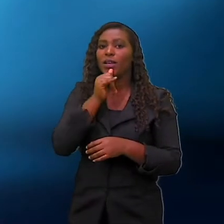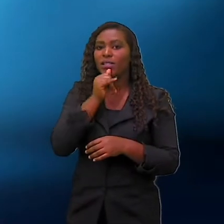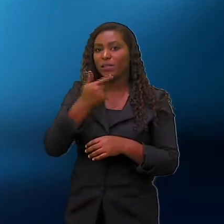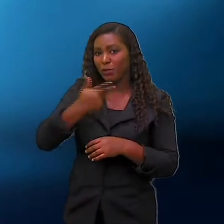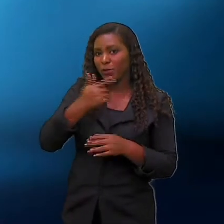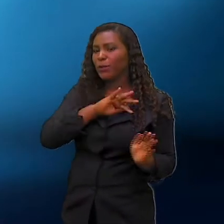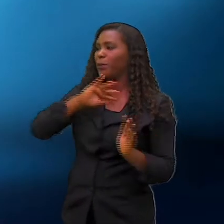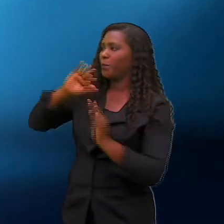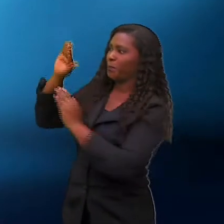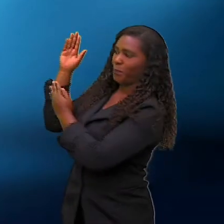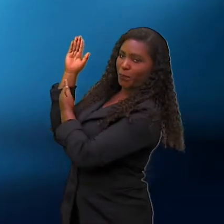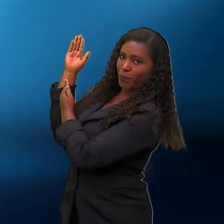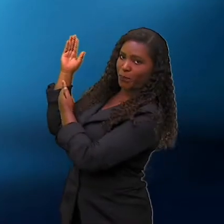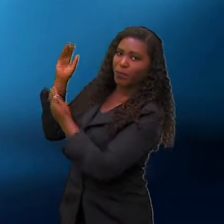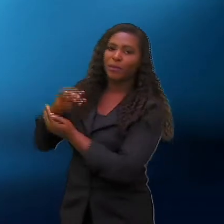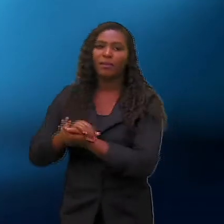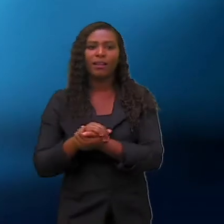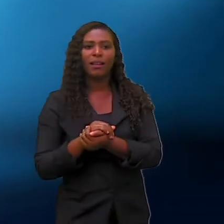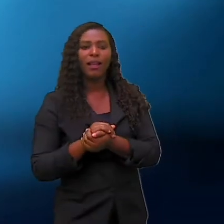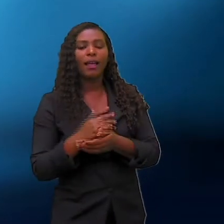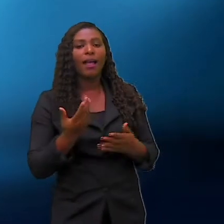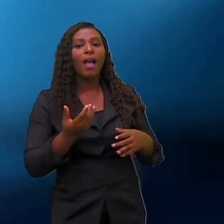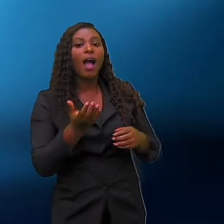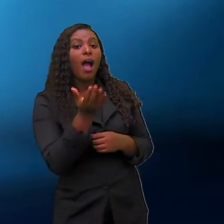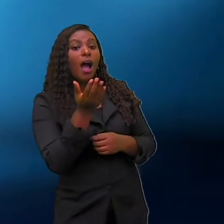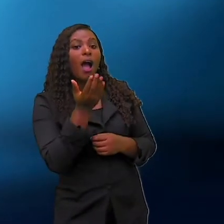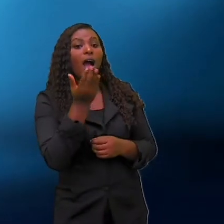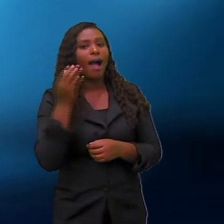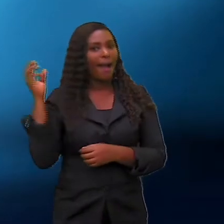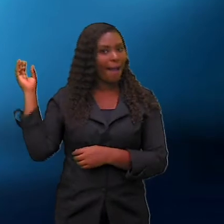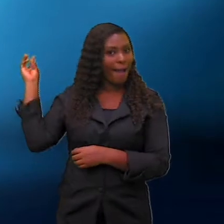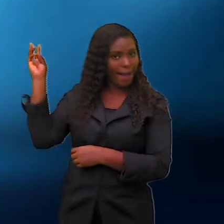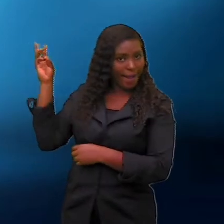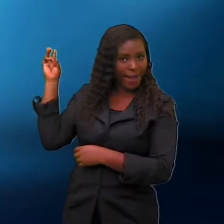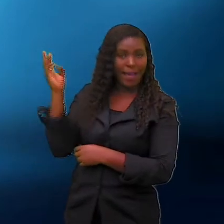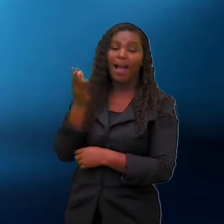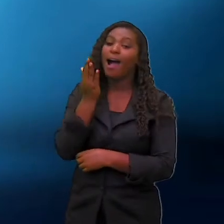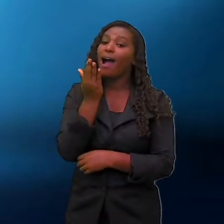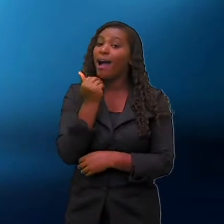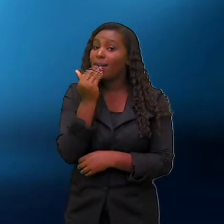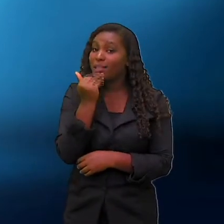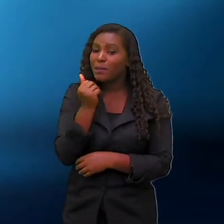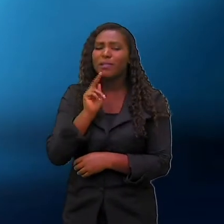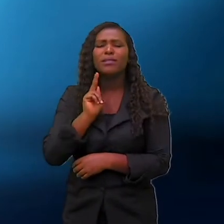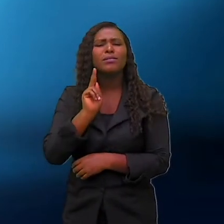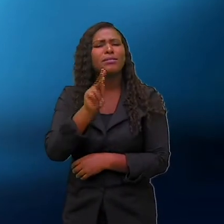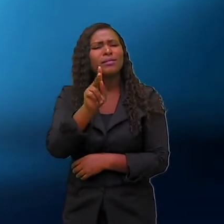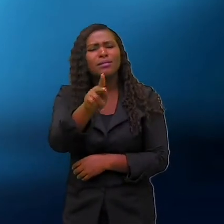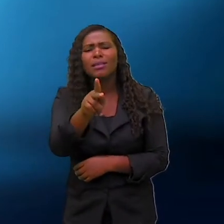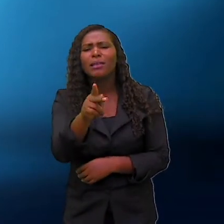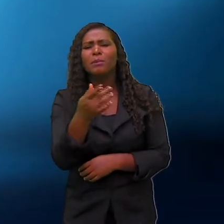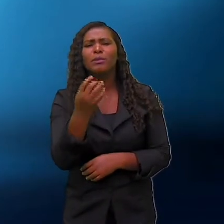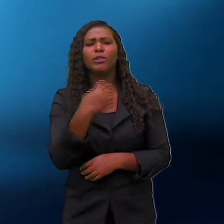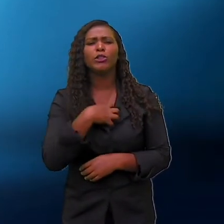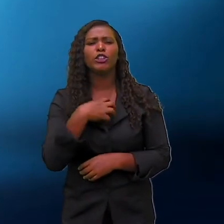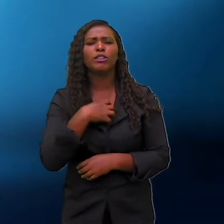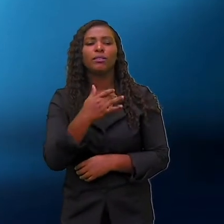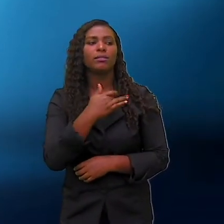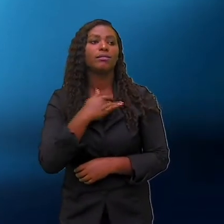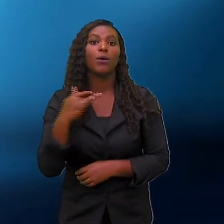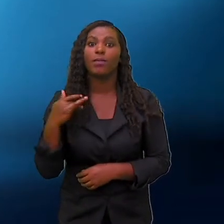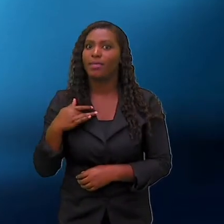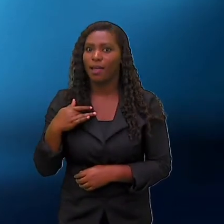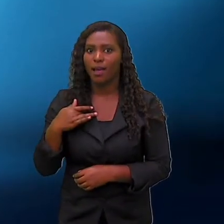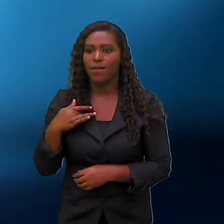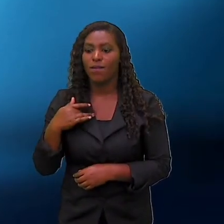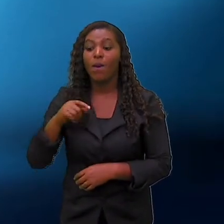Alimentam-se sempre de forma saudável. Quem se alimentou de maneira saudável, pessoal? Eles